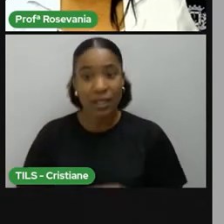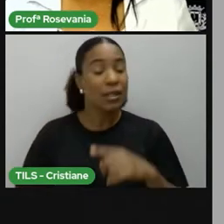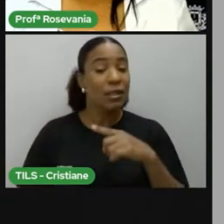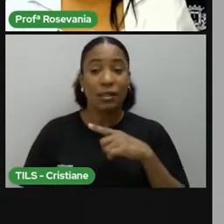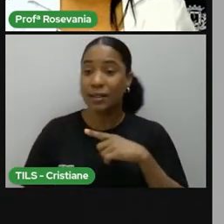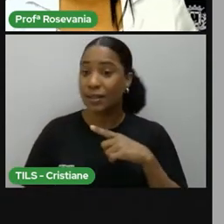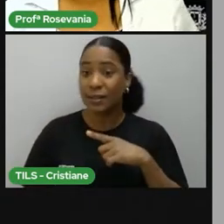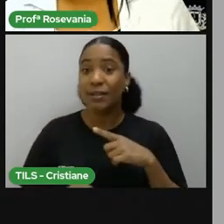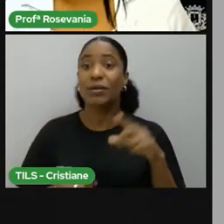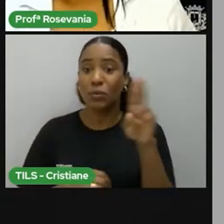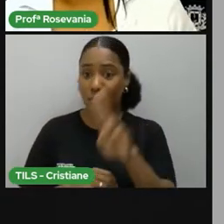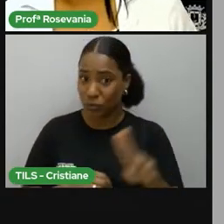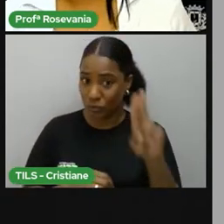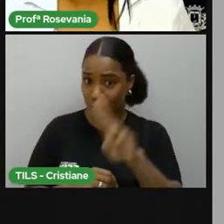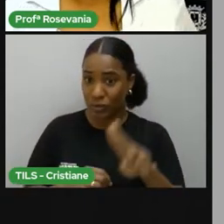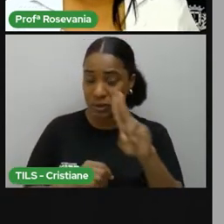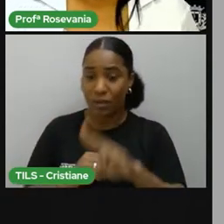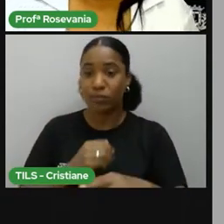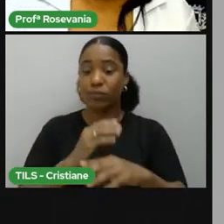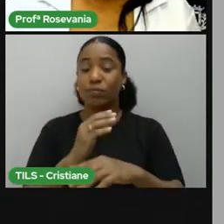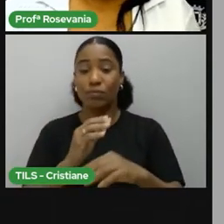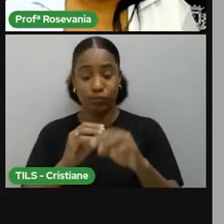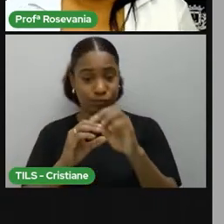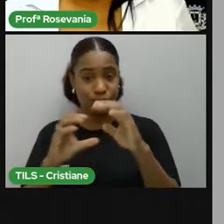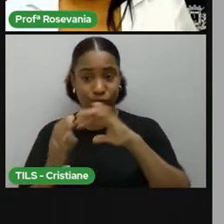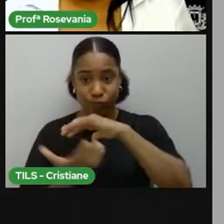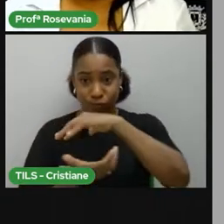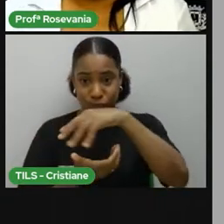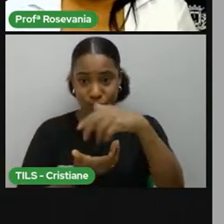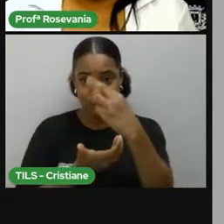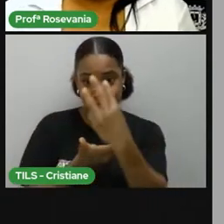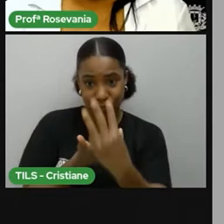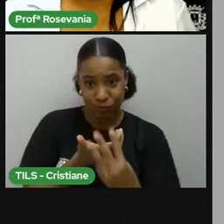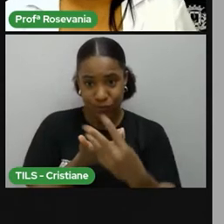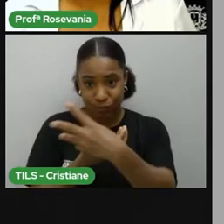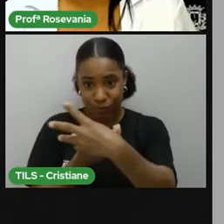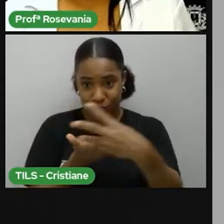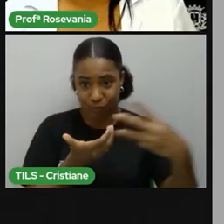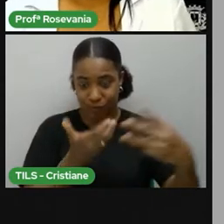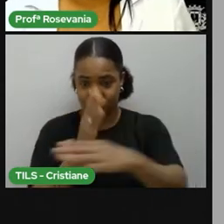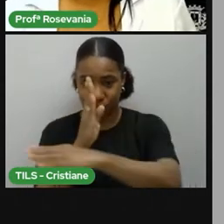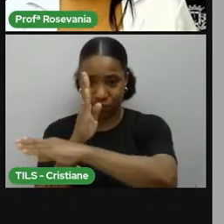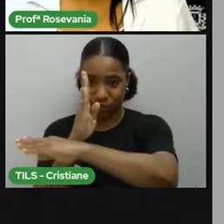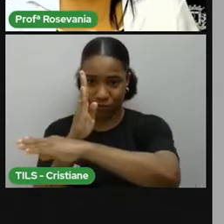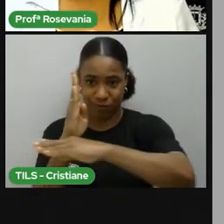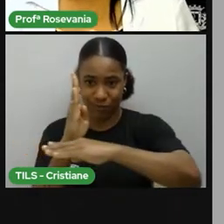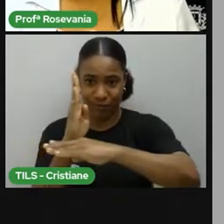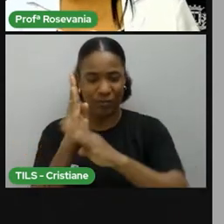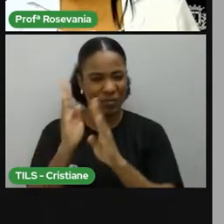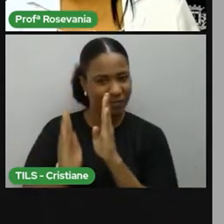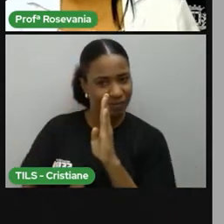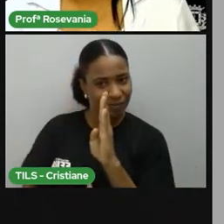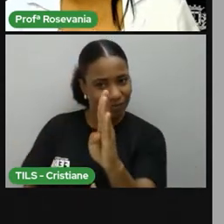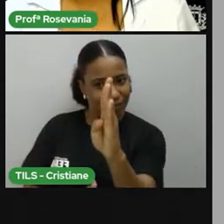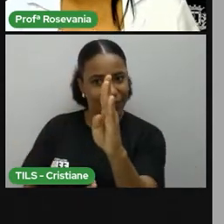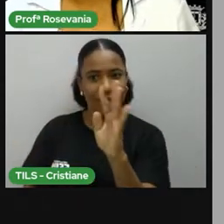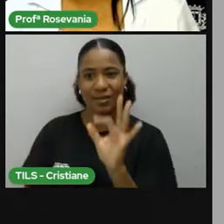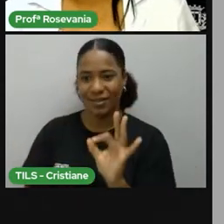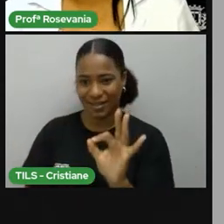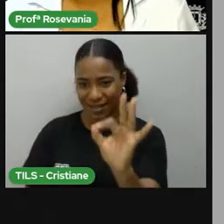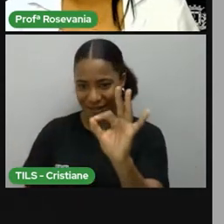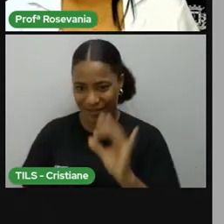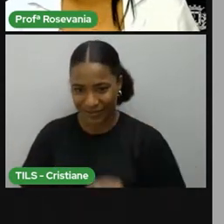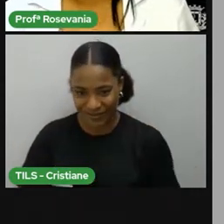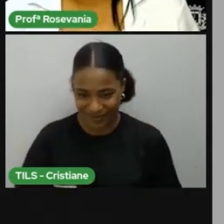e essa utilidade pode servir tanto para coisas boas, quanto para coisas ruins, a exemplo, das guerras. Então, essa é a importância